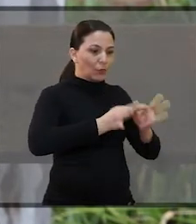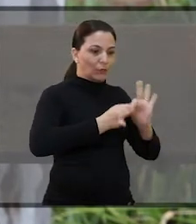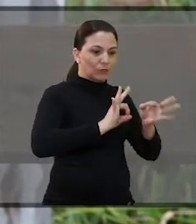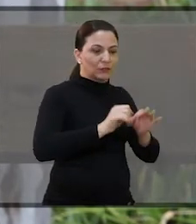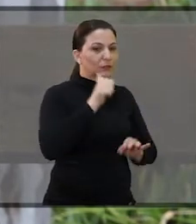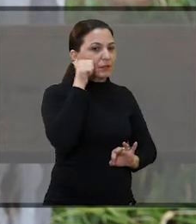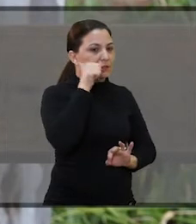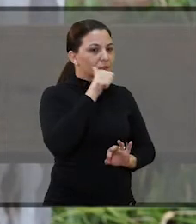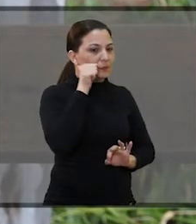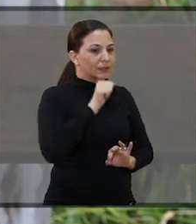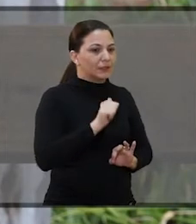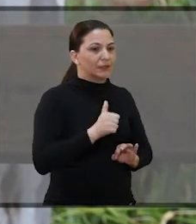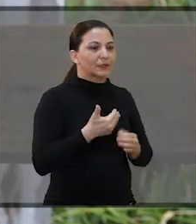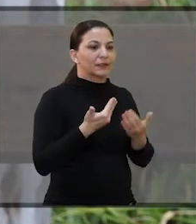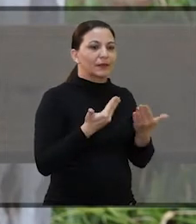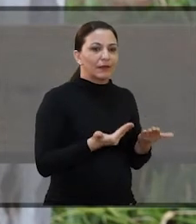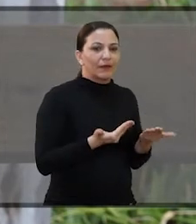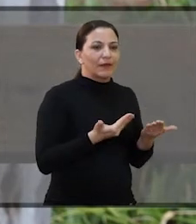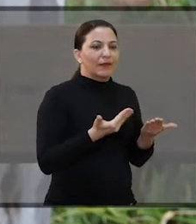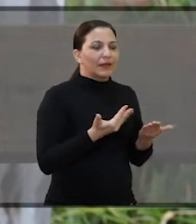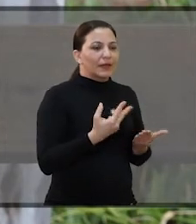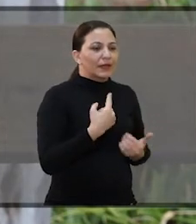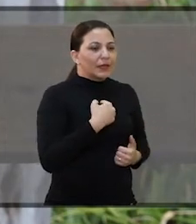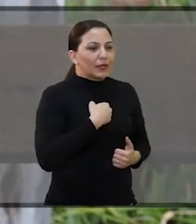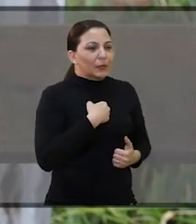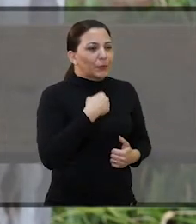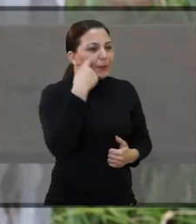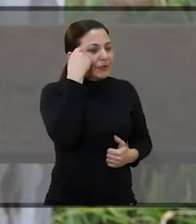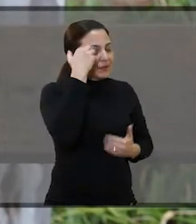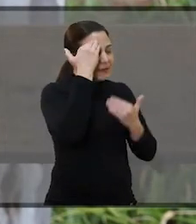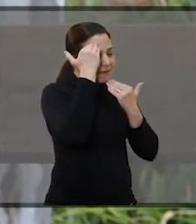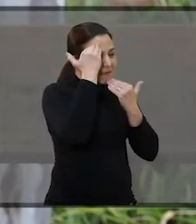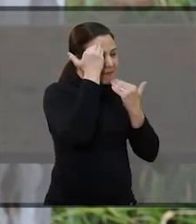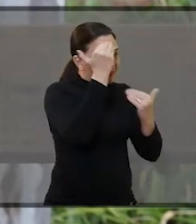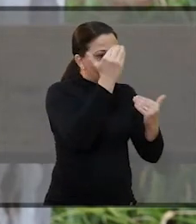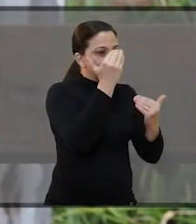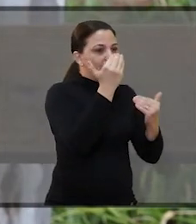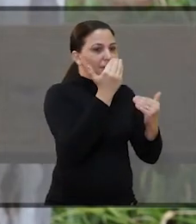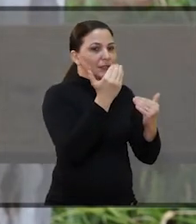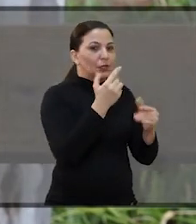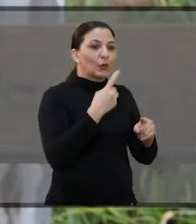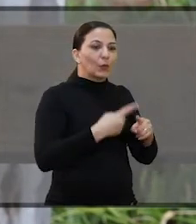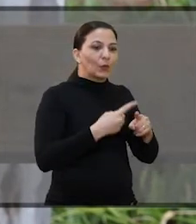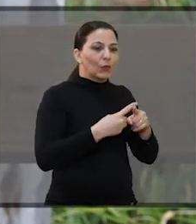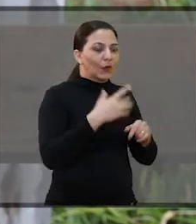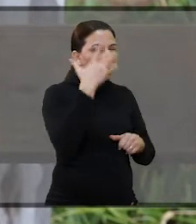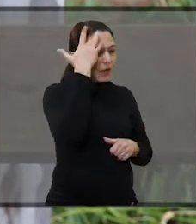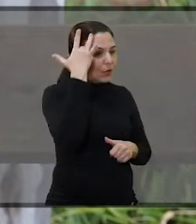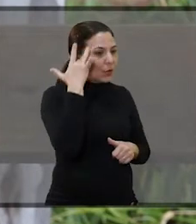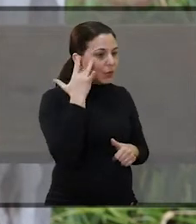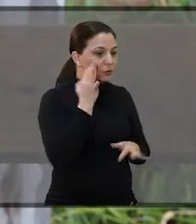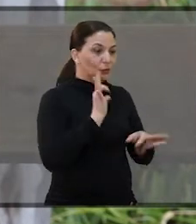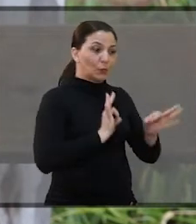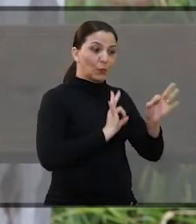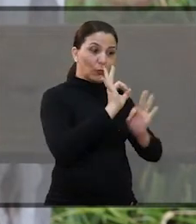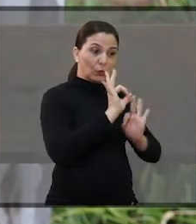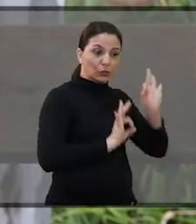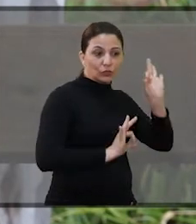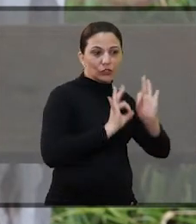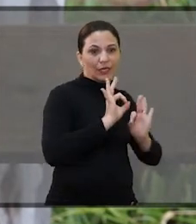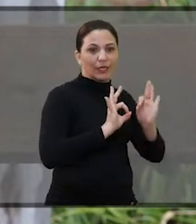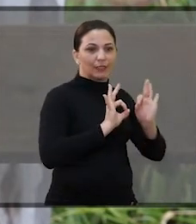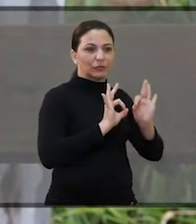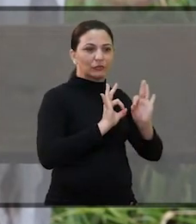e que, na minha visão, eu só tenho a agradecer. Porque eu acho que todos os projetos